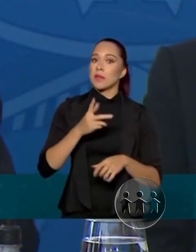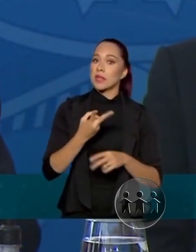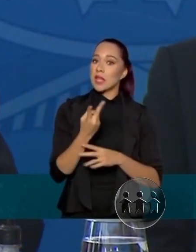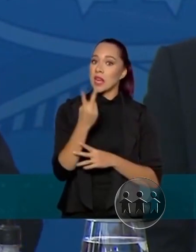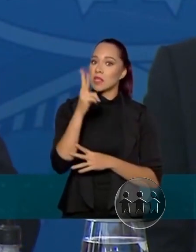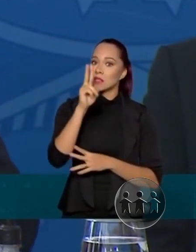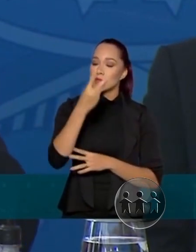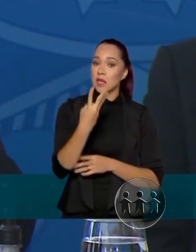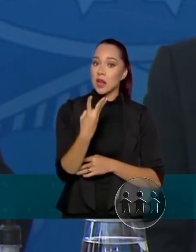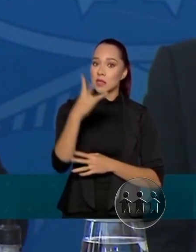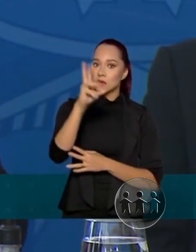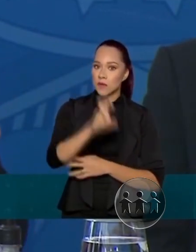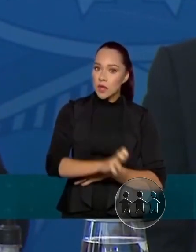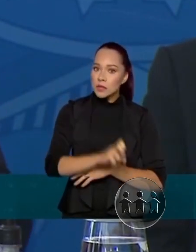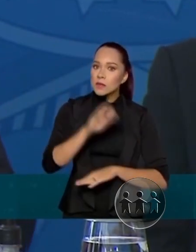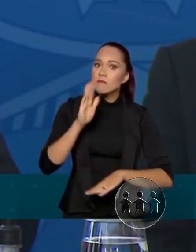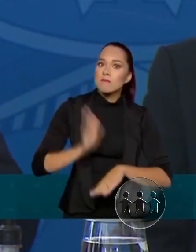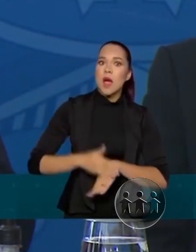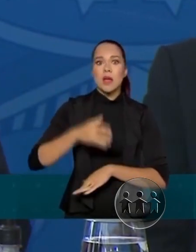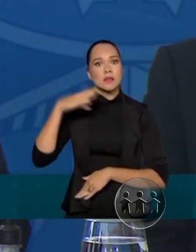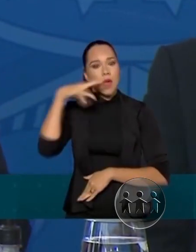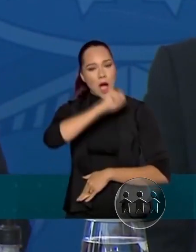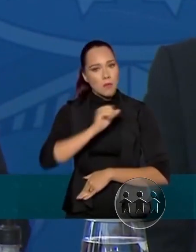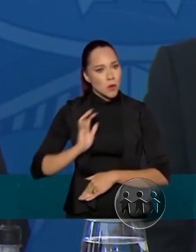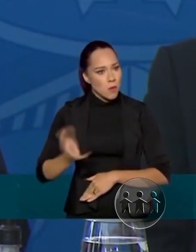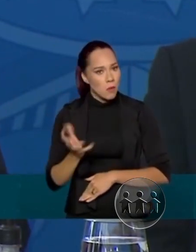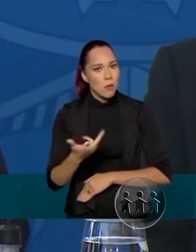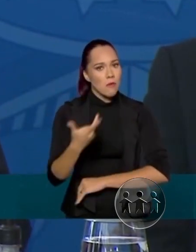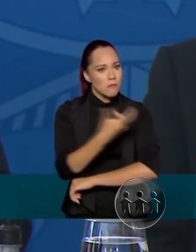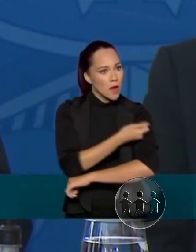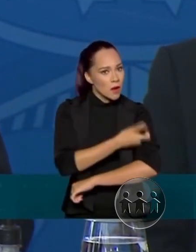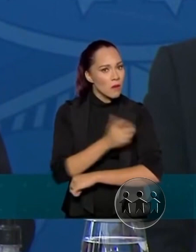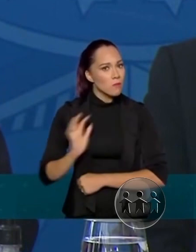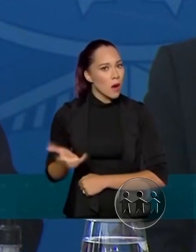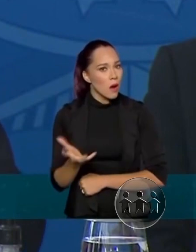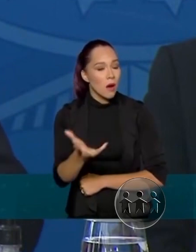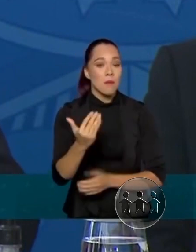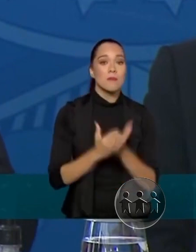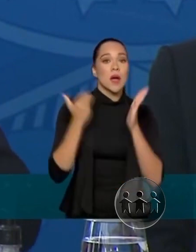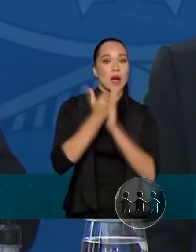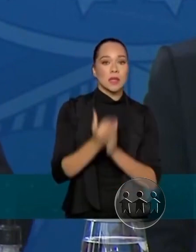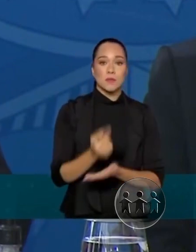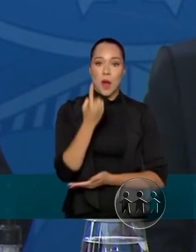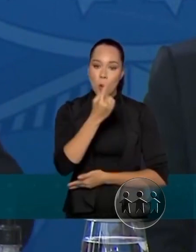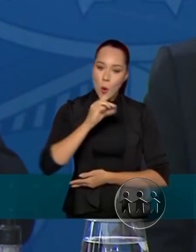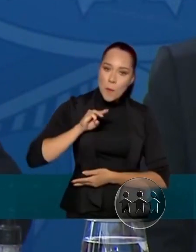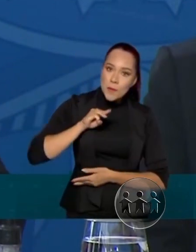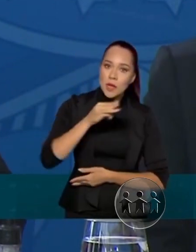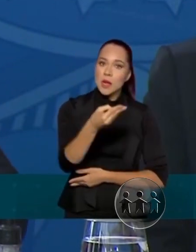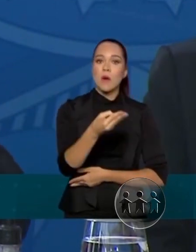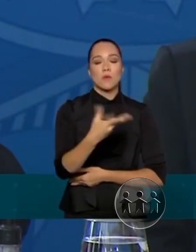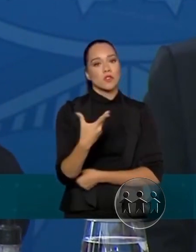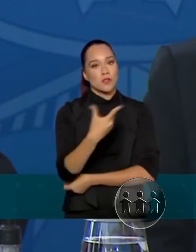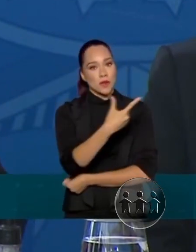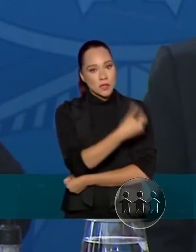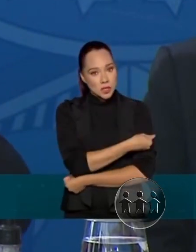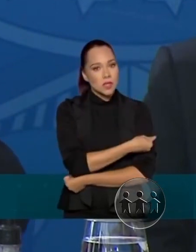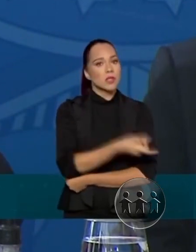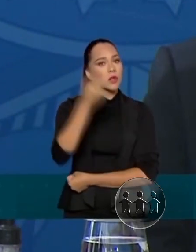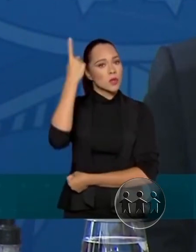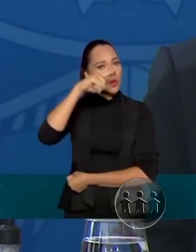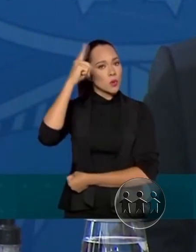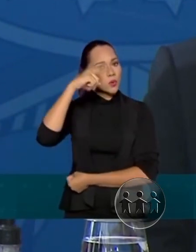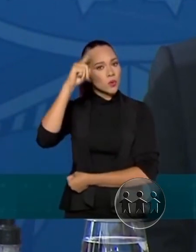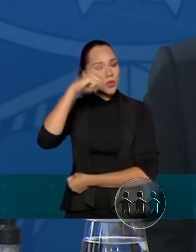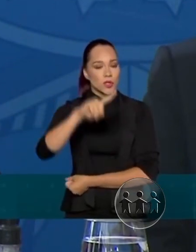vezes essa velocidade de vacinação. Para um milhão de vacinas todos